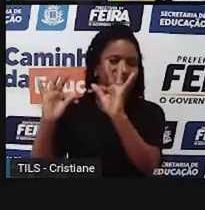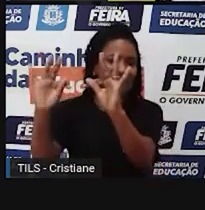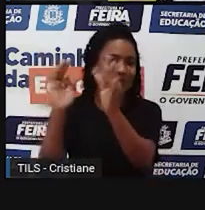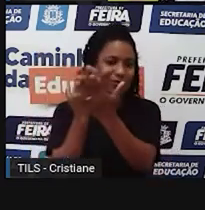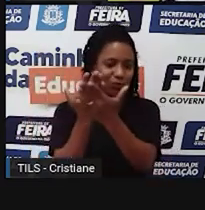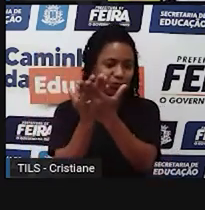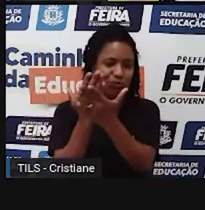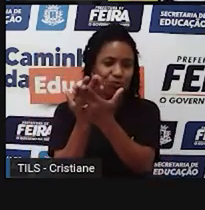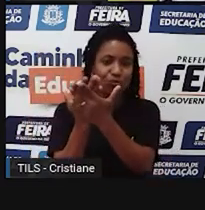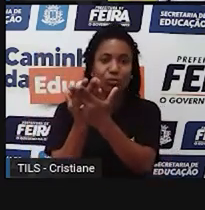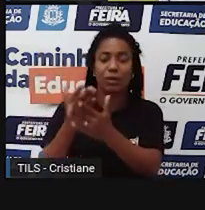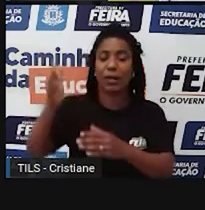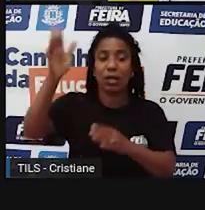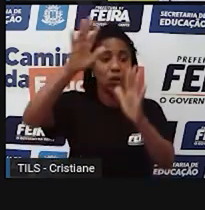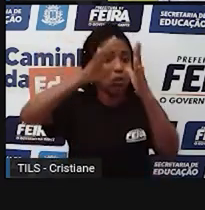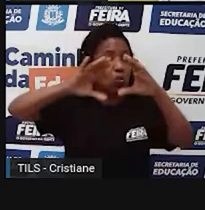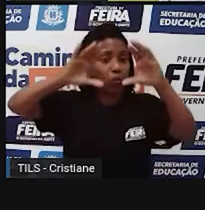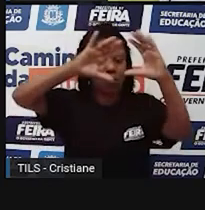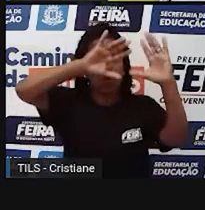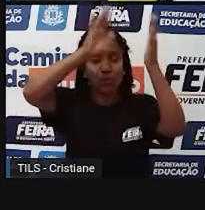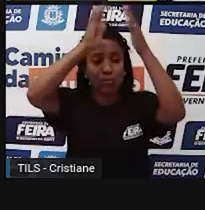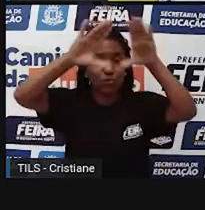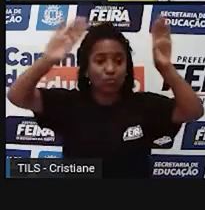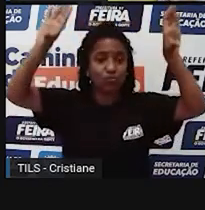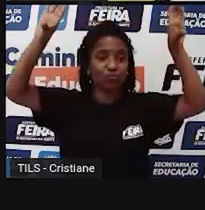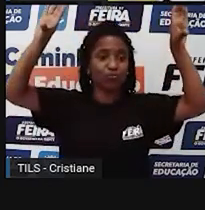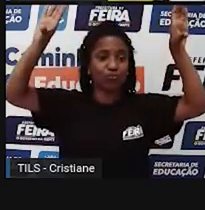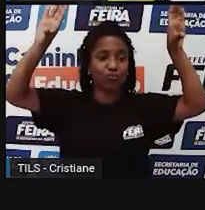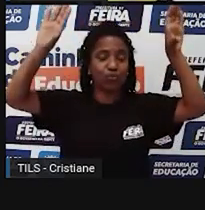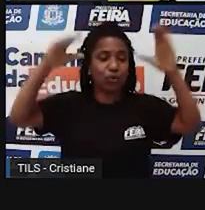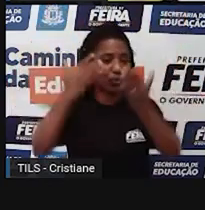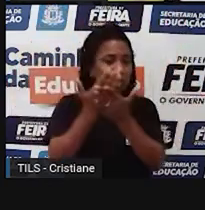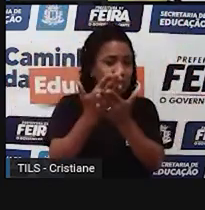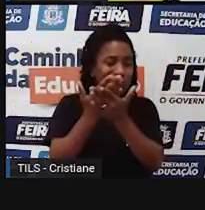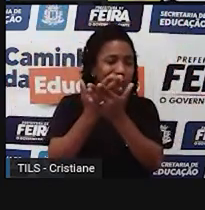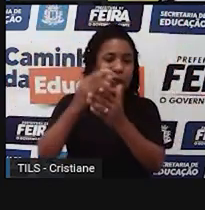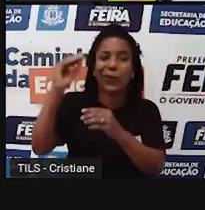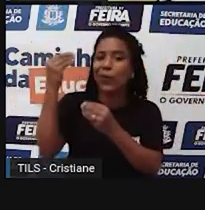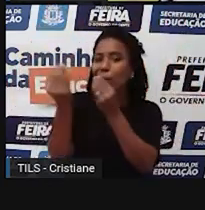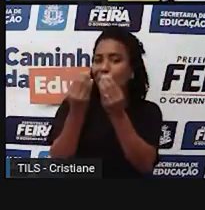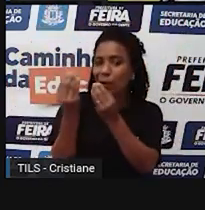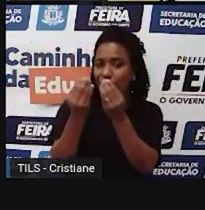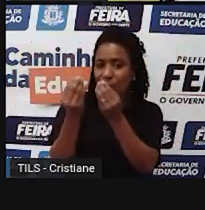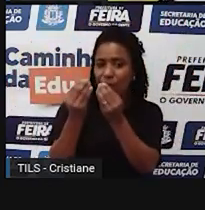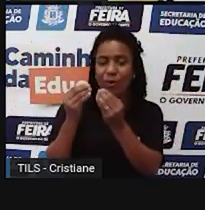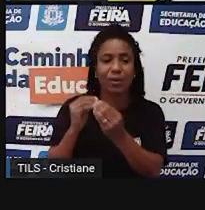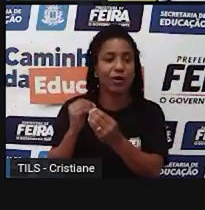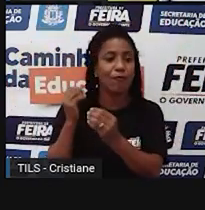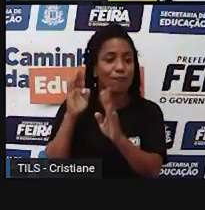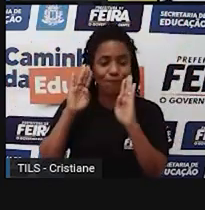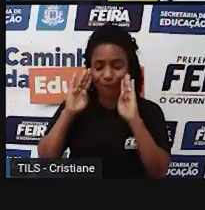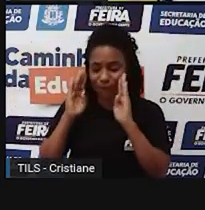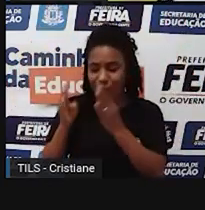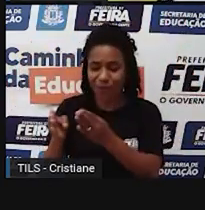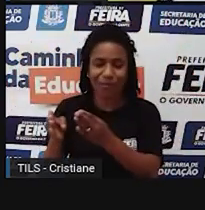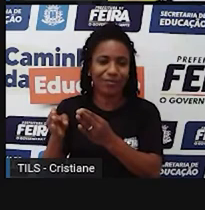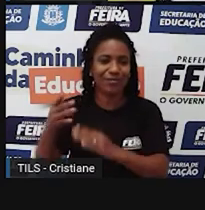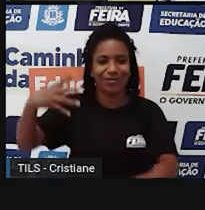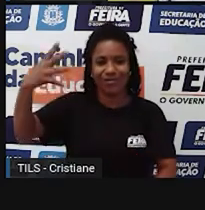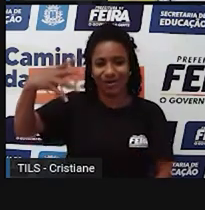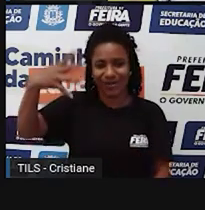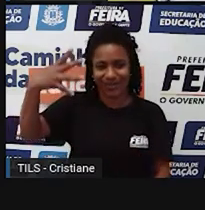espaciais que a gente está tendo. Toda essa parte, ela está voltada para essa questão do setor